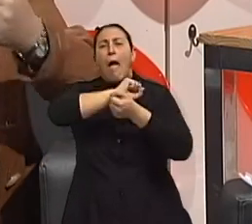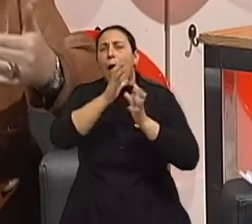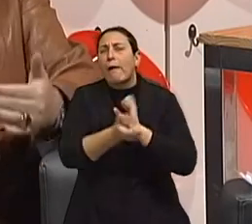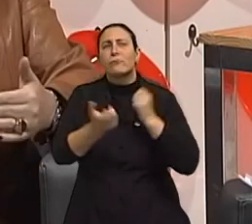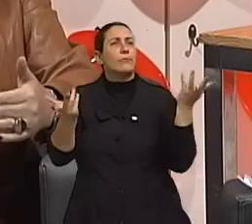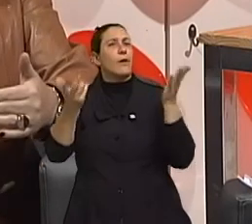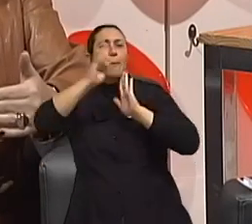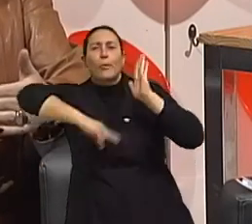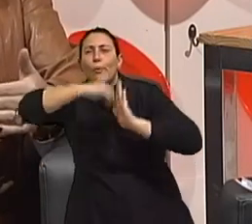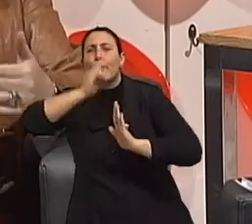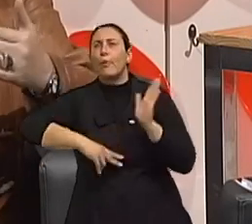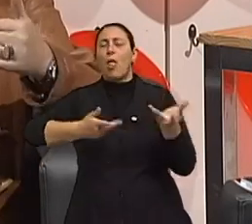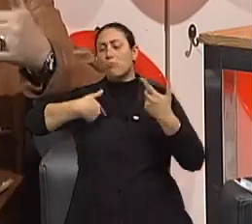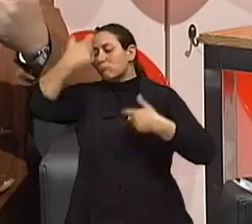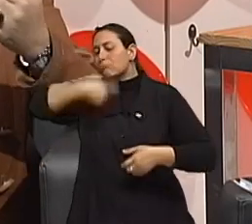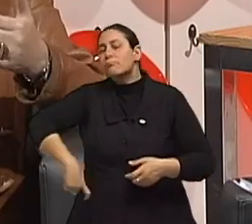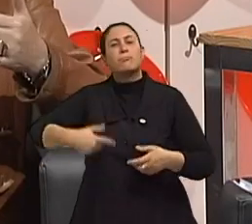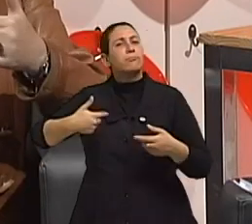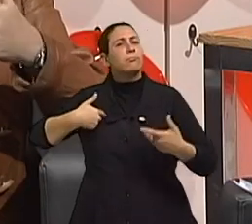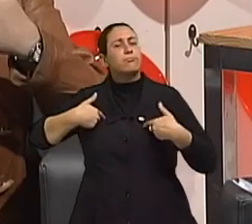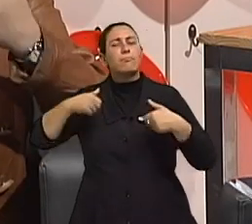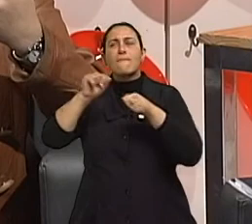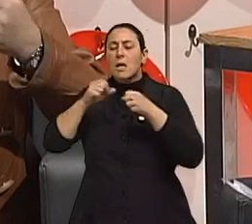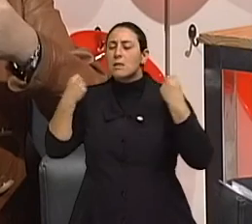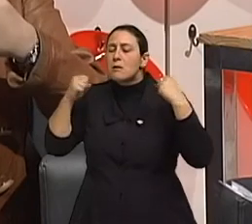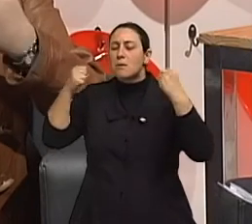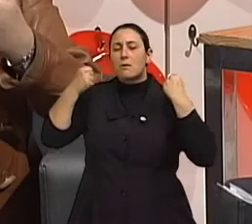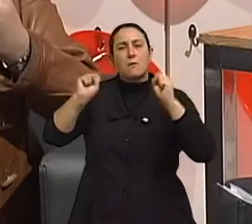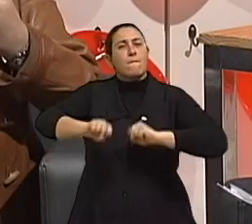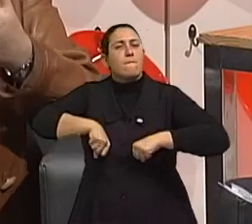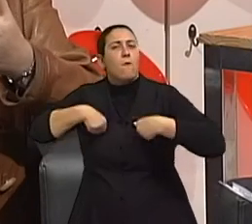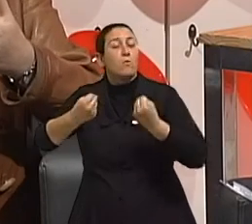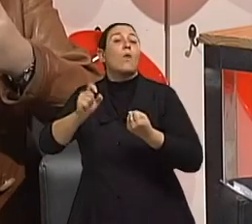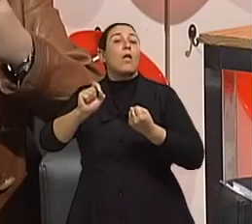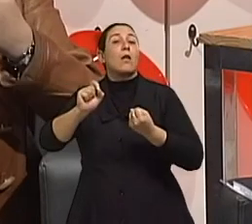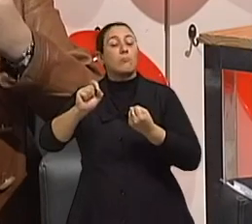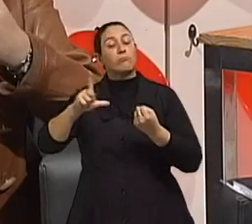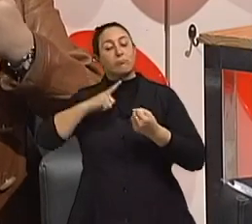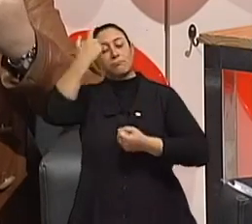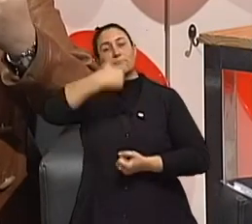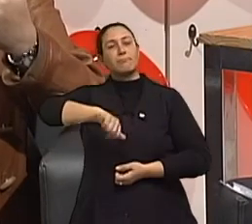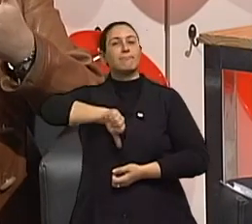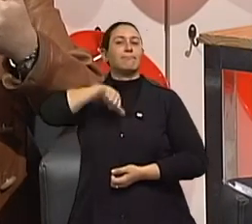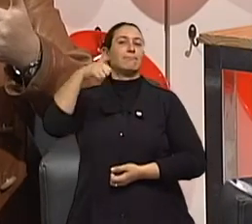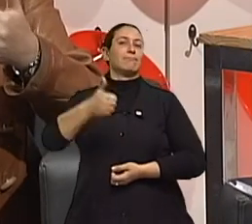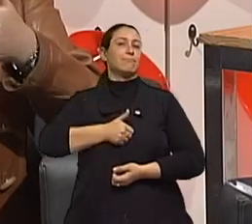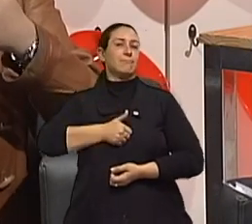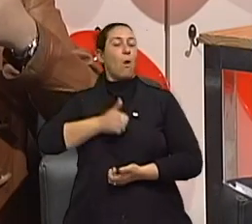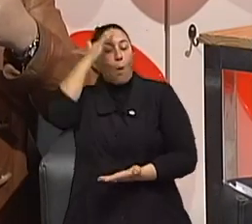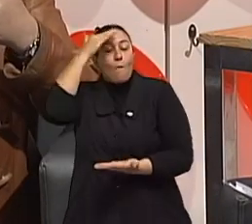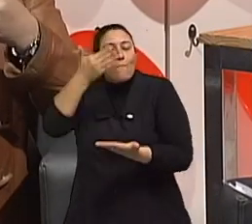fazendo atividade física. Tudo isso mantém a autoestima e a confiança em si